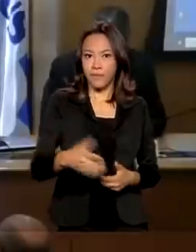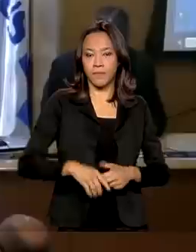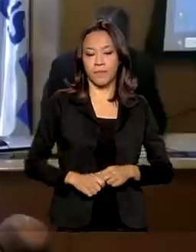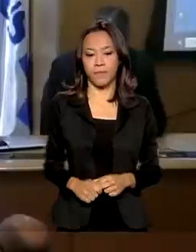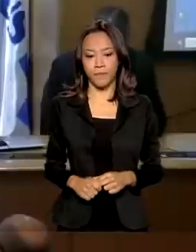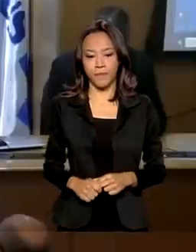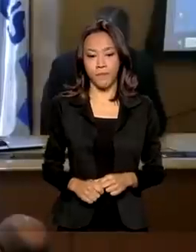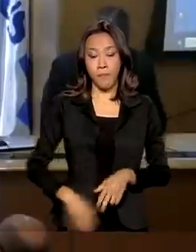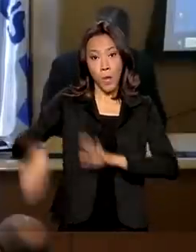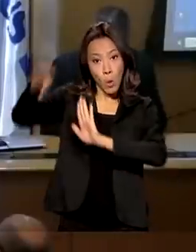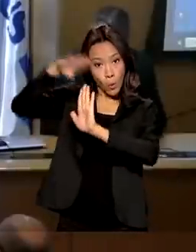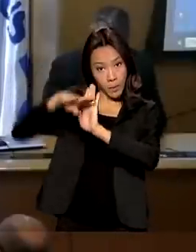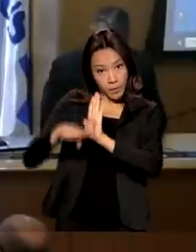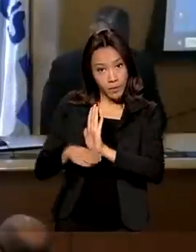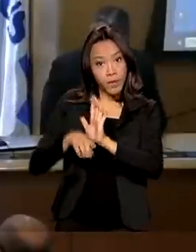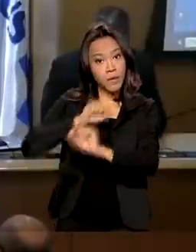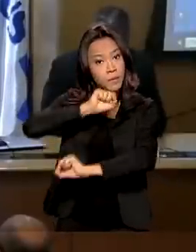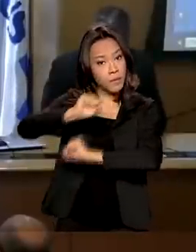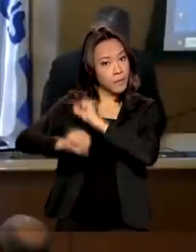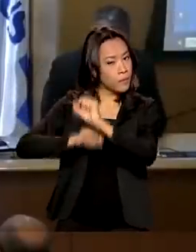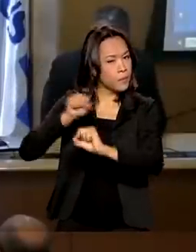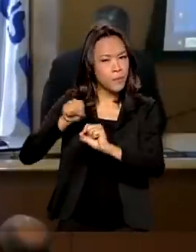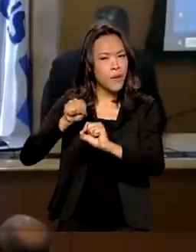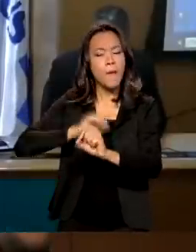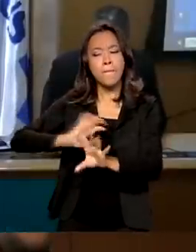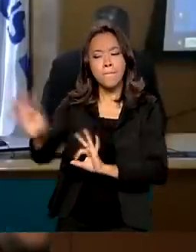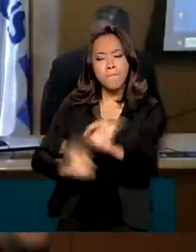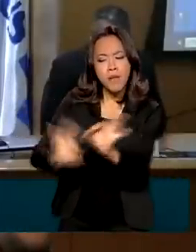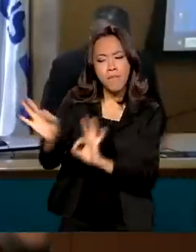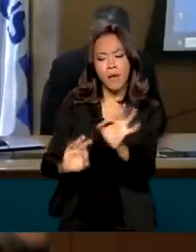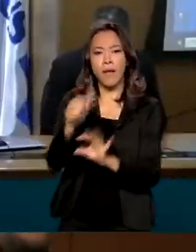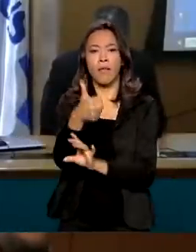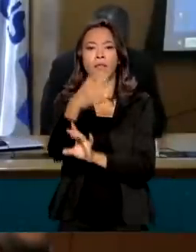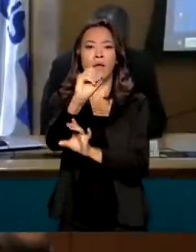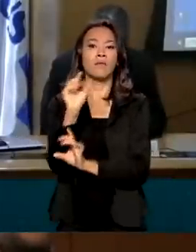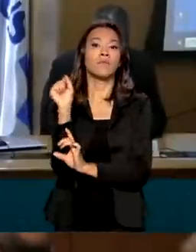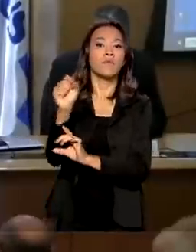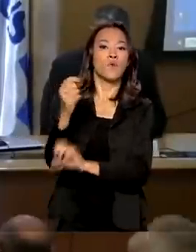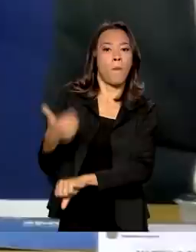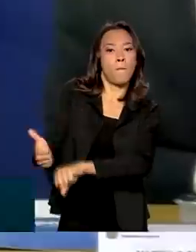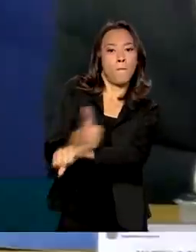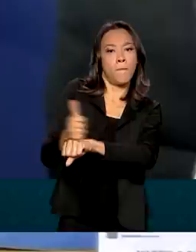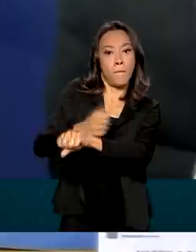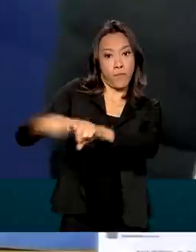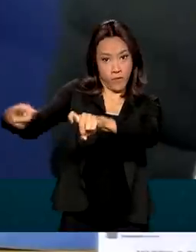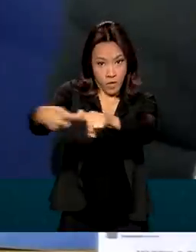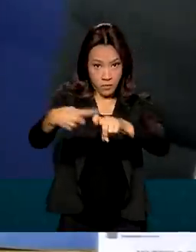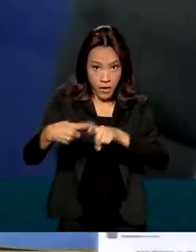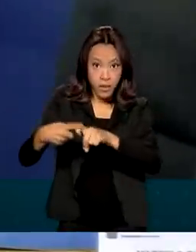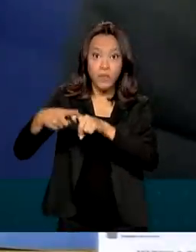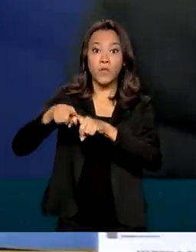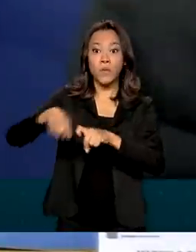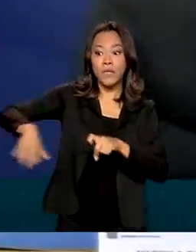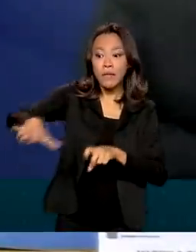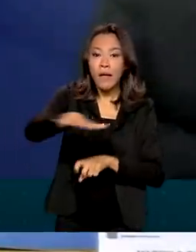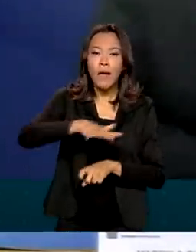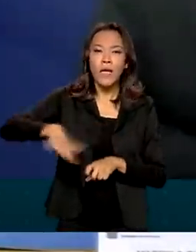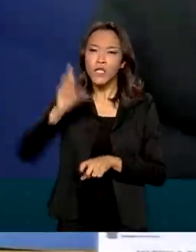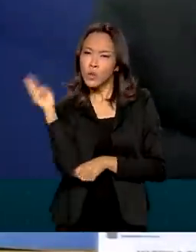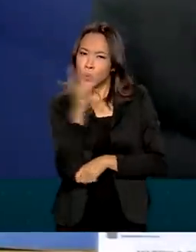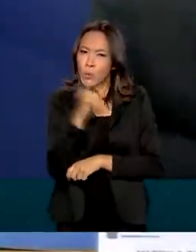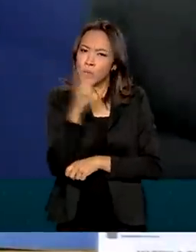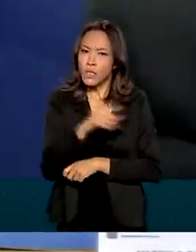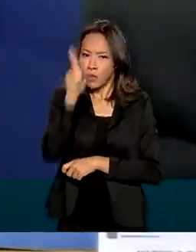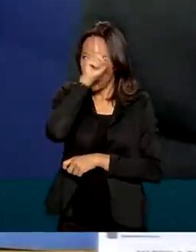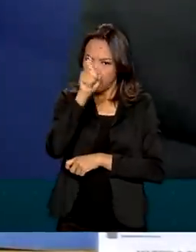O programa SOS de Ponta vai preparar 10 mil médicos para atendimento em situações de urgência e